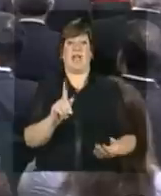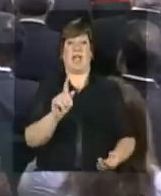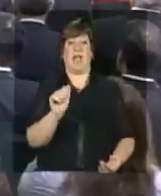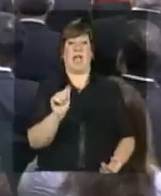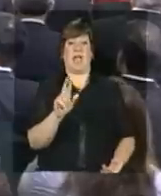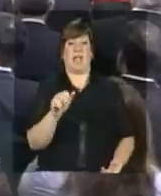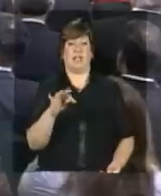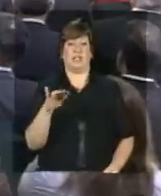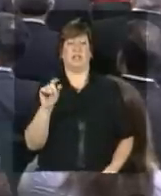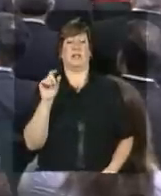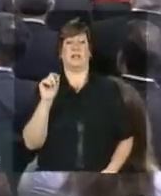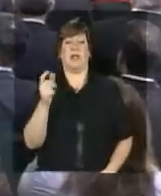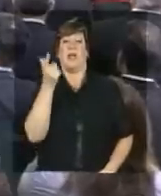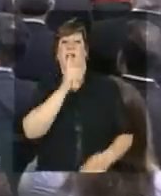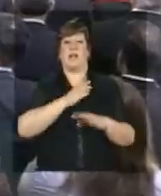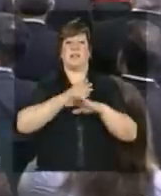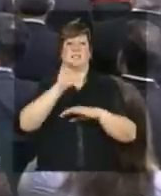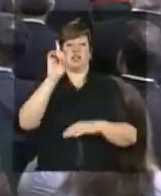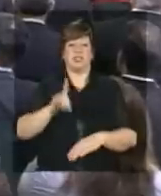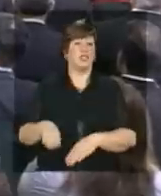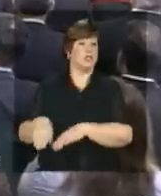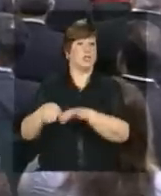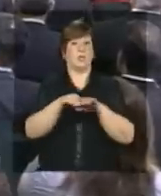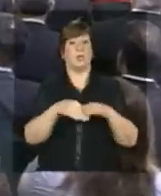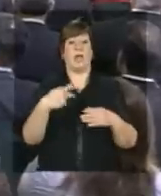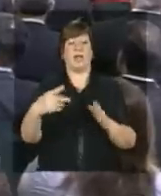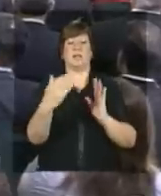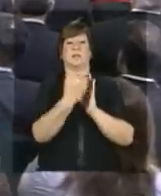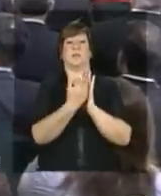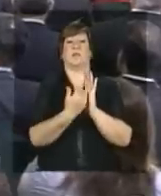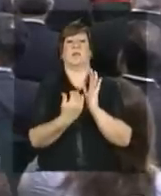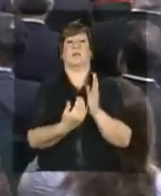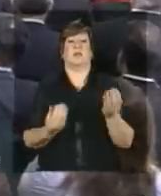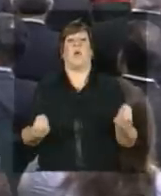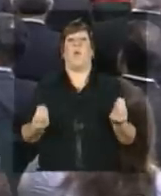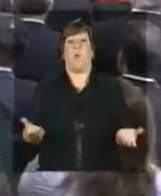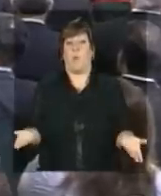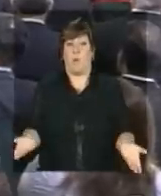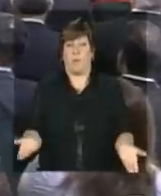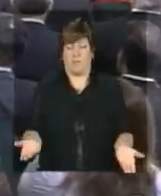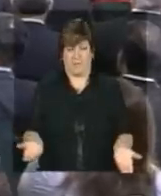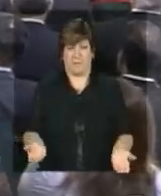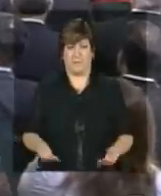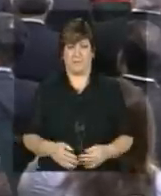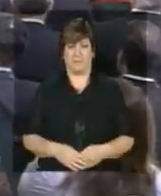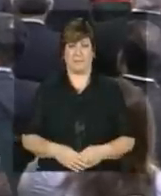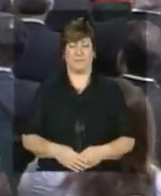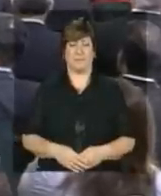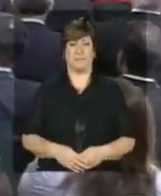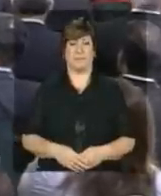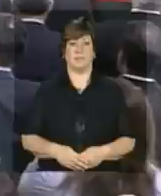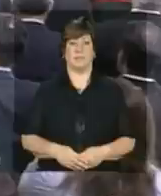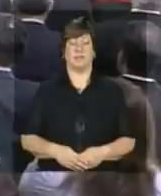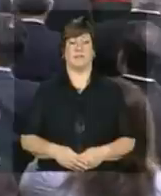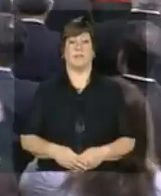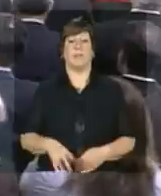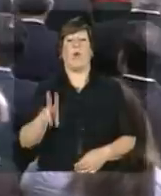democrático a esses programas como é que eu posso garantir o acesso democrático a